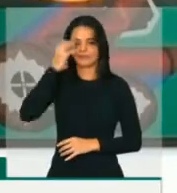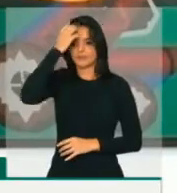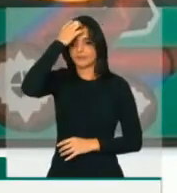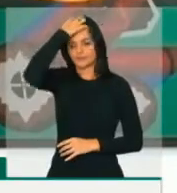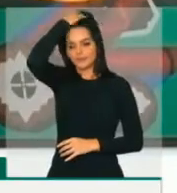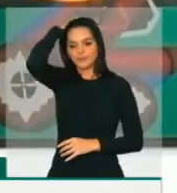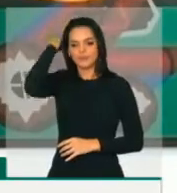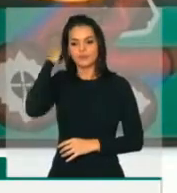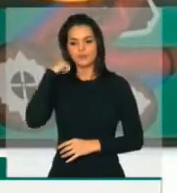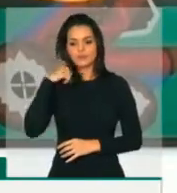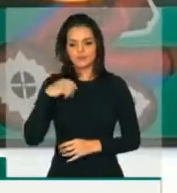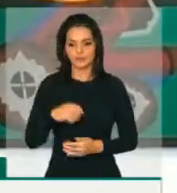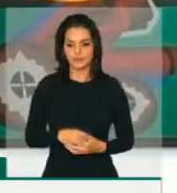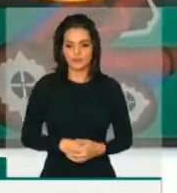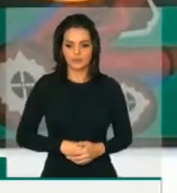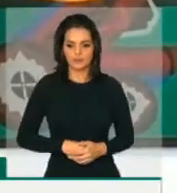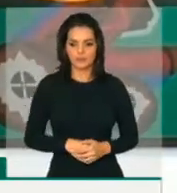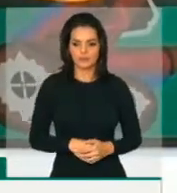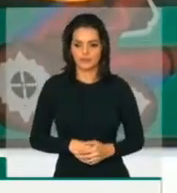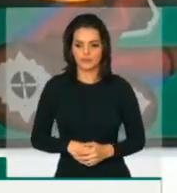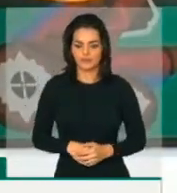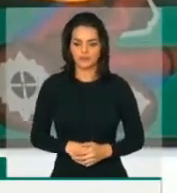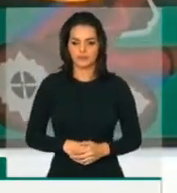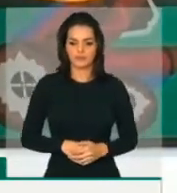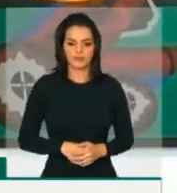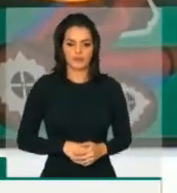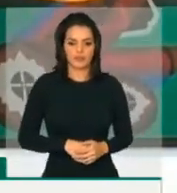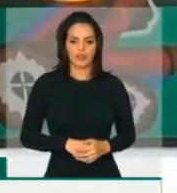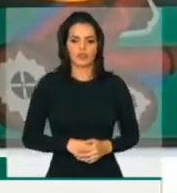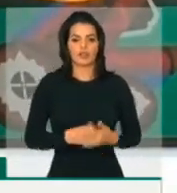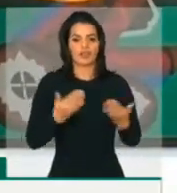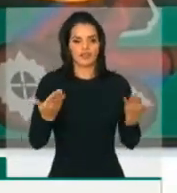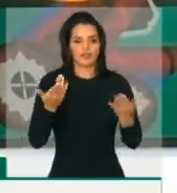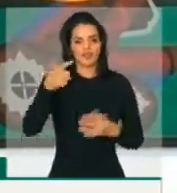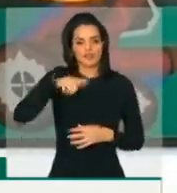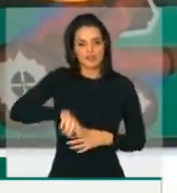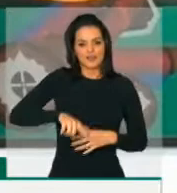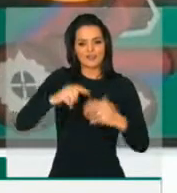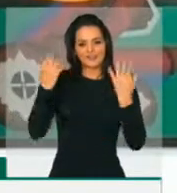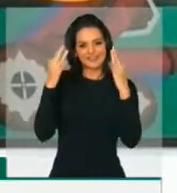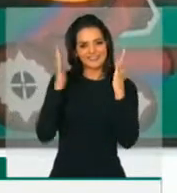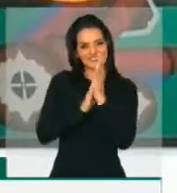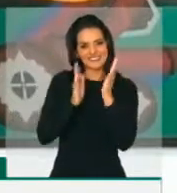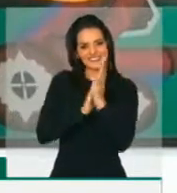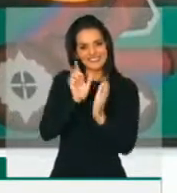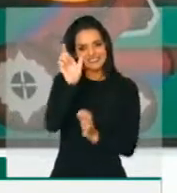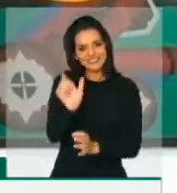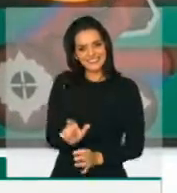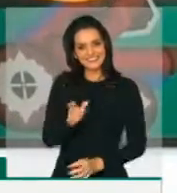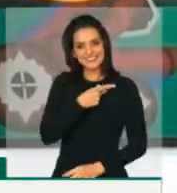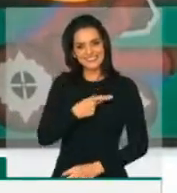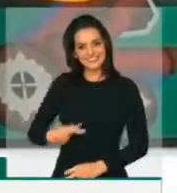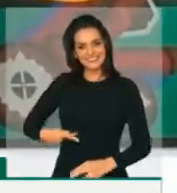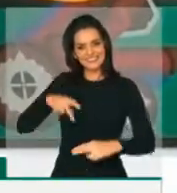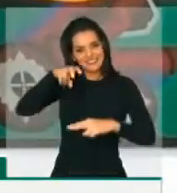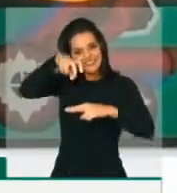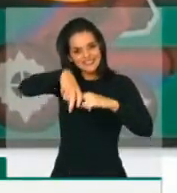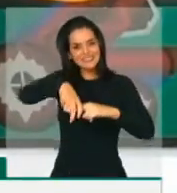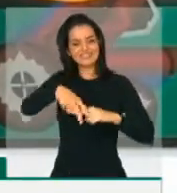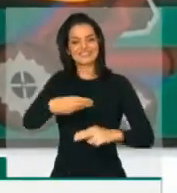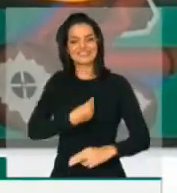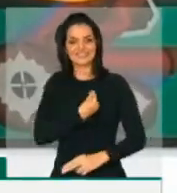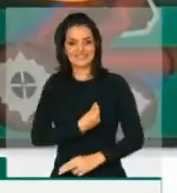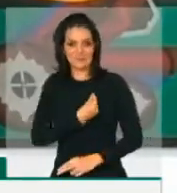voz do Brasil deste pronunciamento que faço, mais uma vez, parabenizando hoje a sua presença